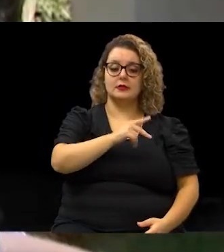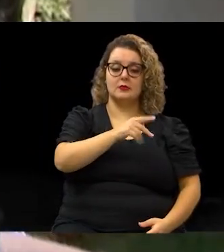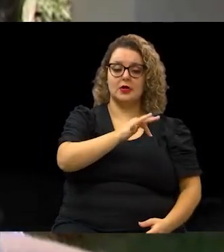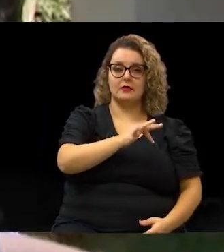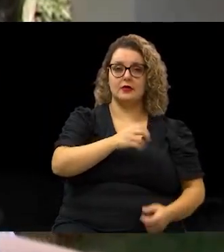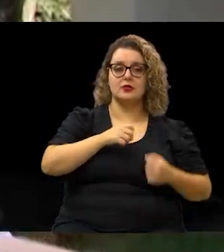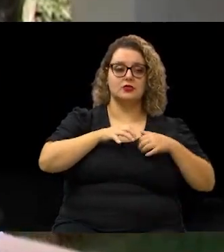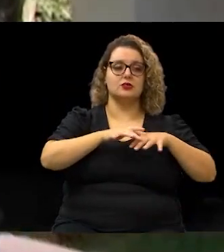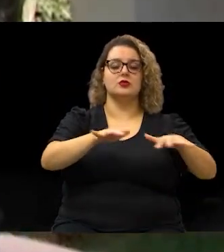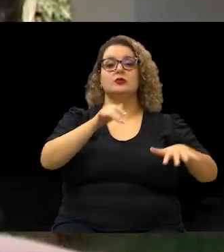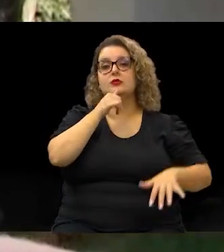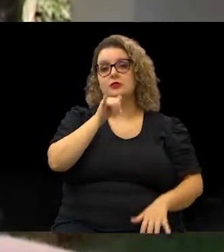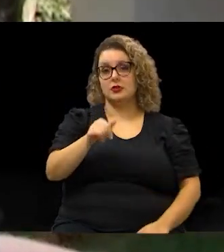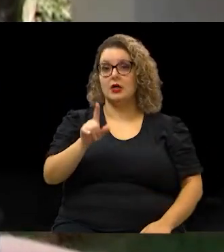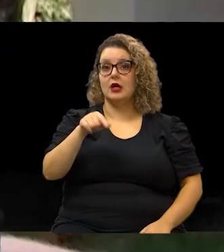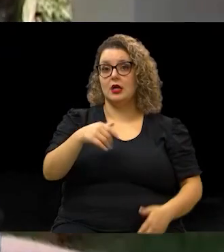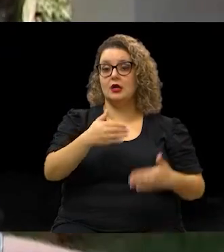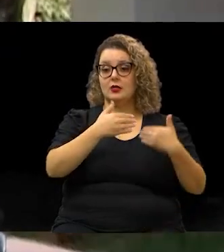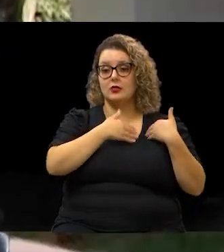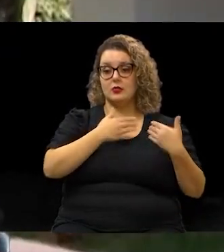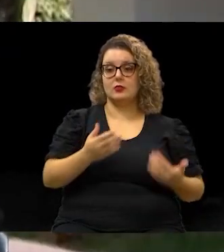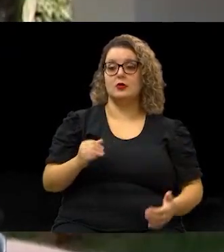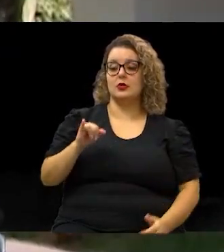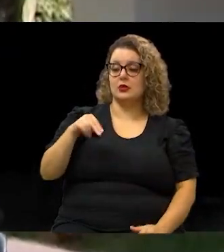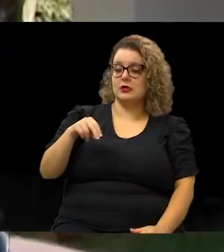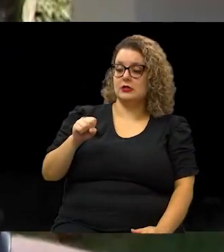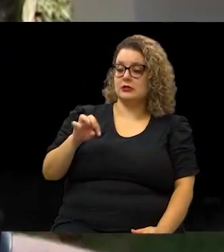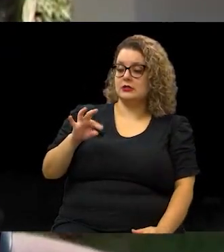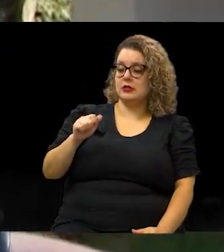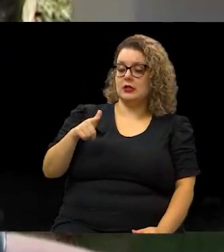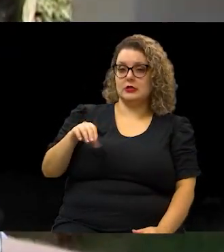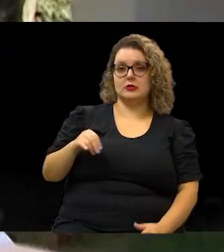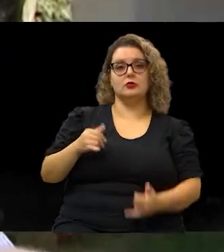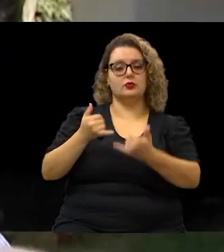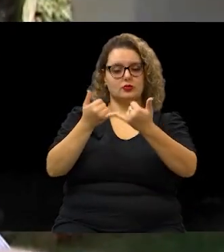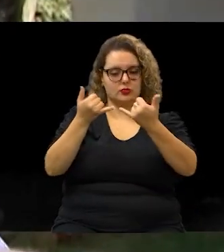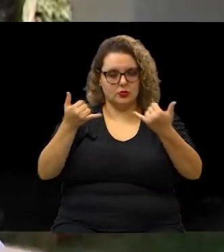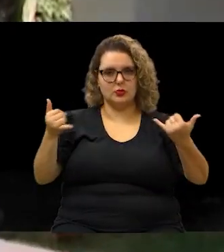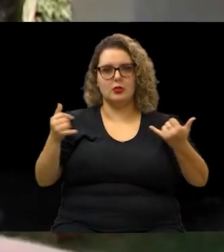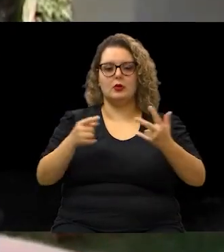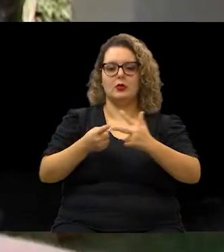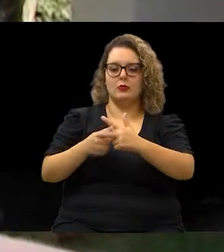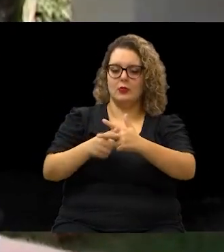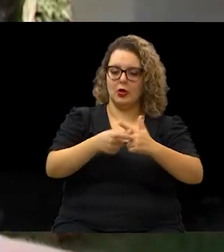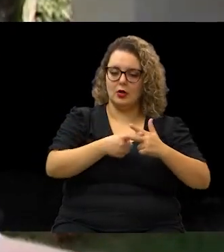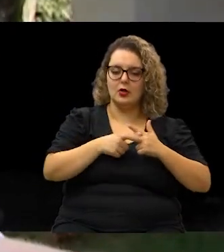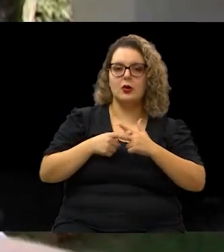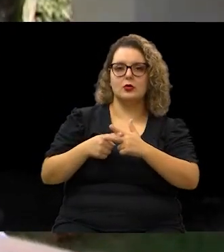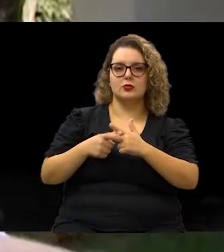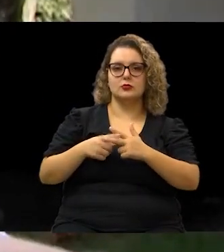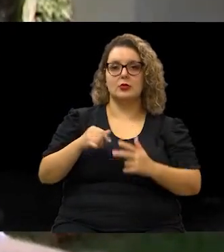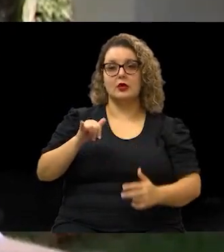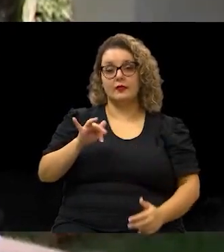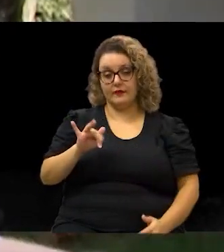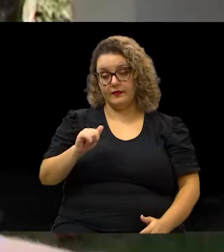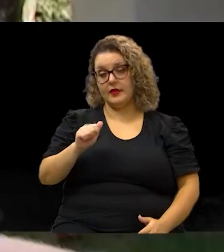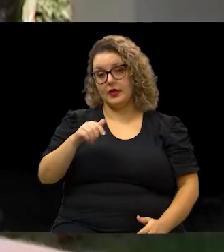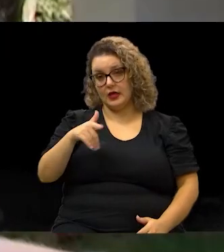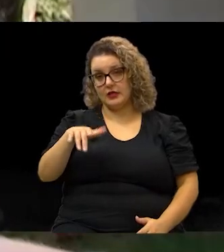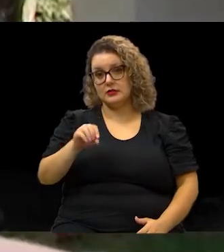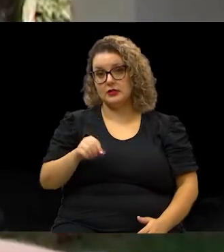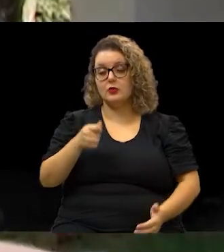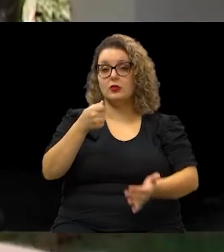responsável, então, para a instalação de toda a fiação, manutenção da fiação e